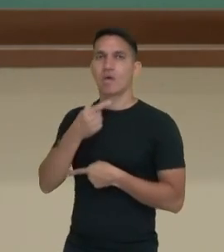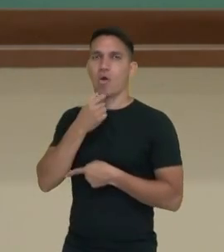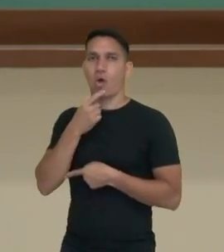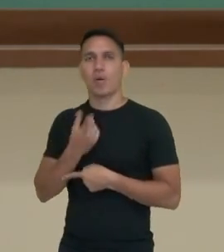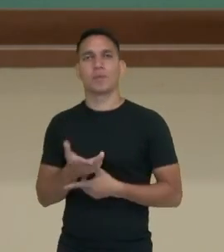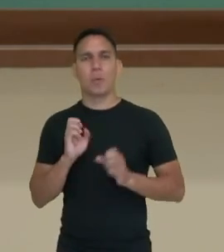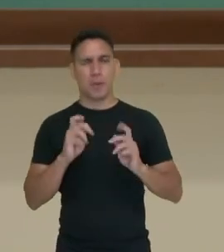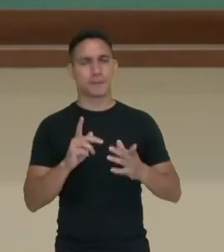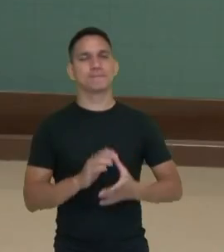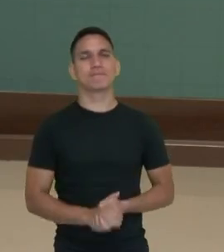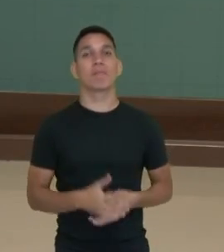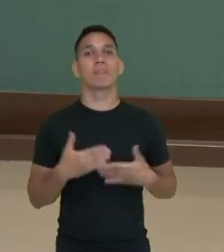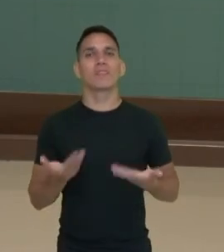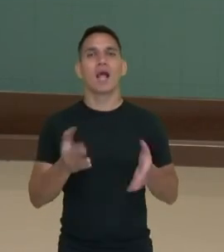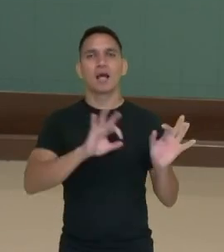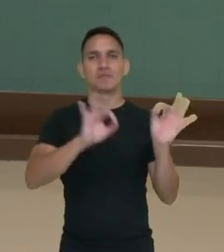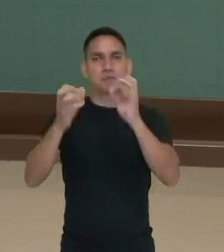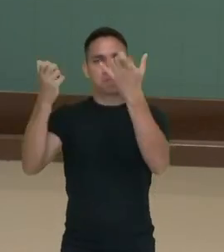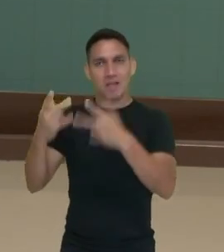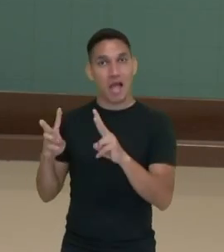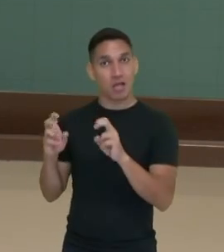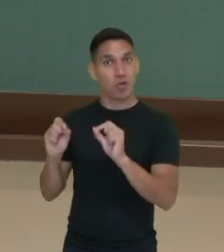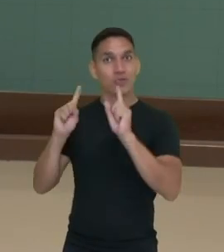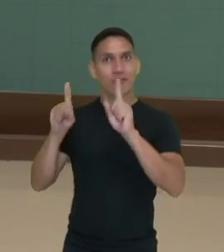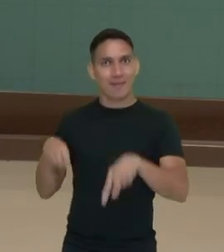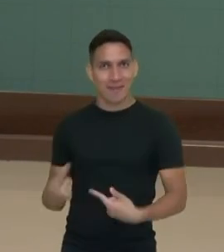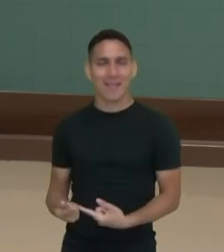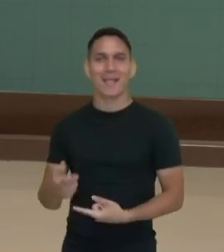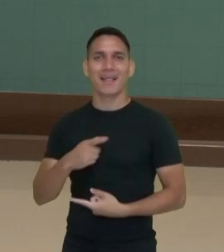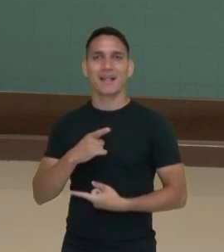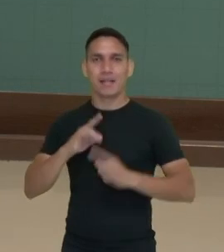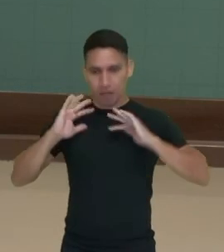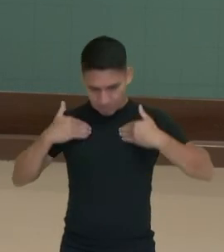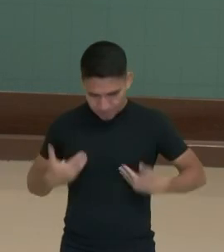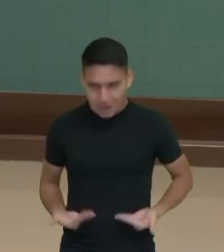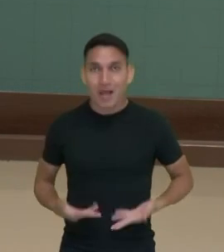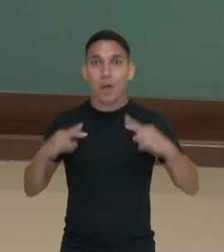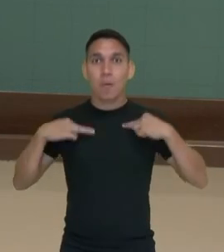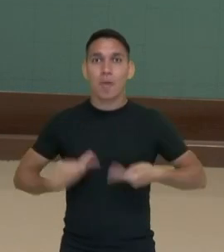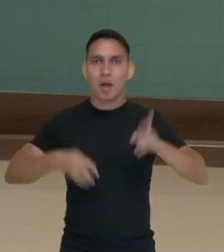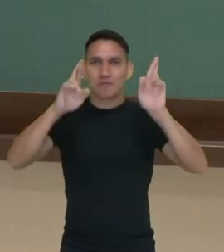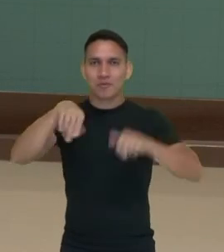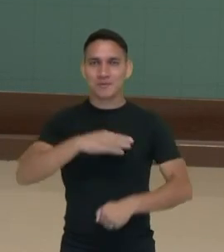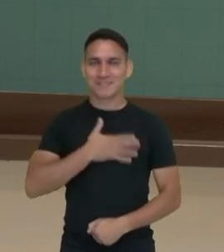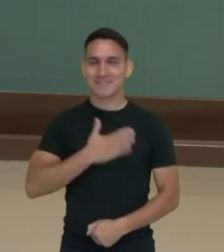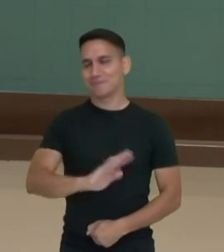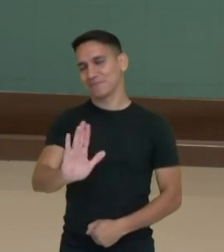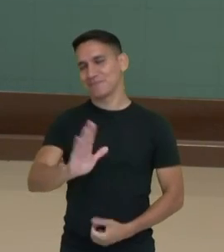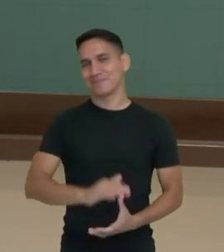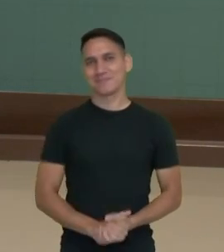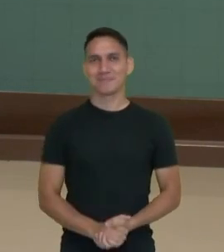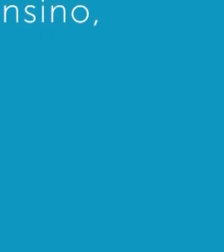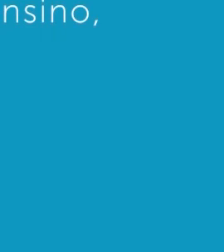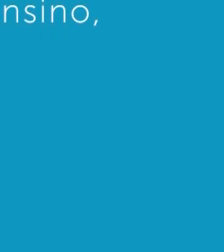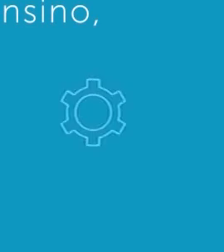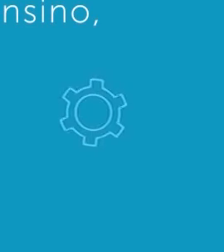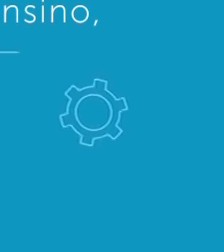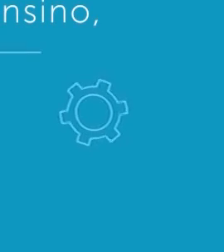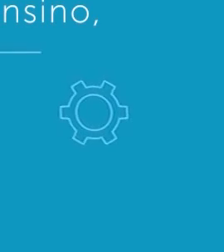Ok? Então, nesse vídeo nós falamos sobre anatomia e fisiologia humanas. Espero que vocês tenham gostado e até breve!